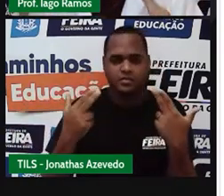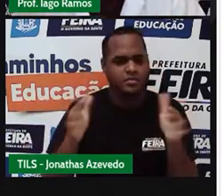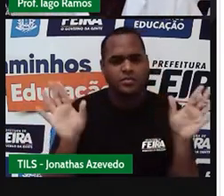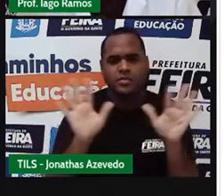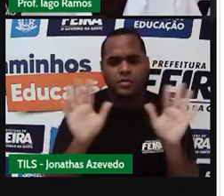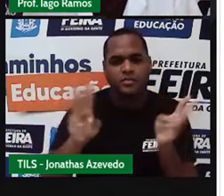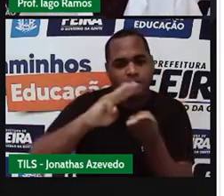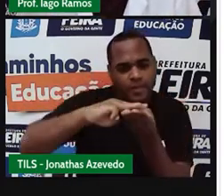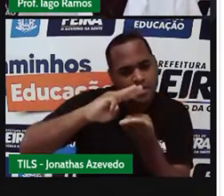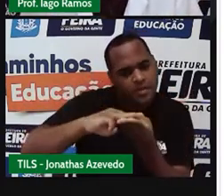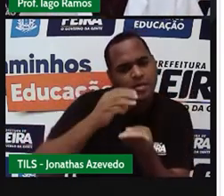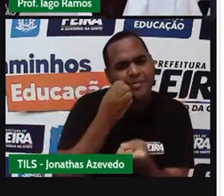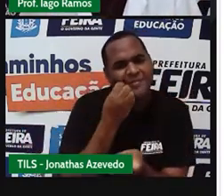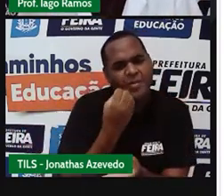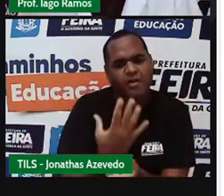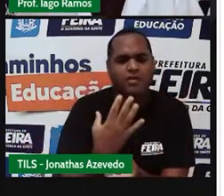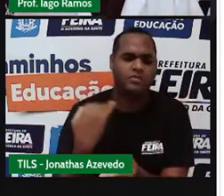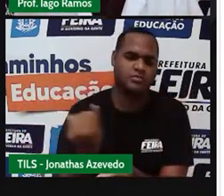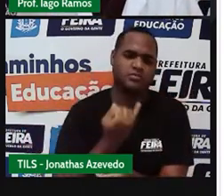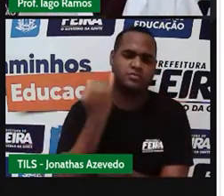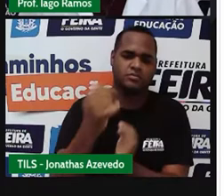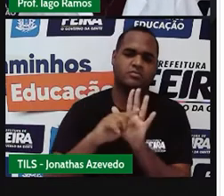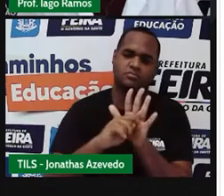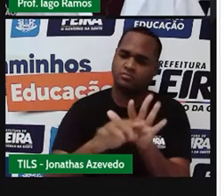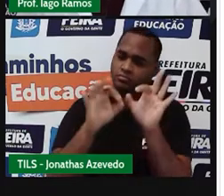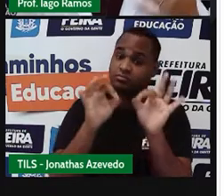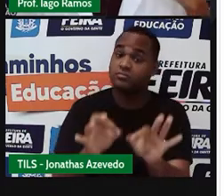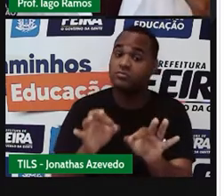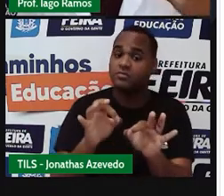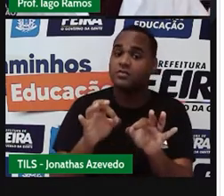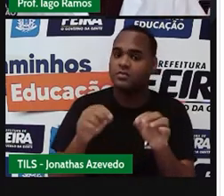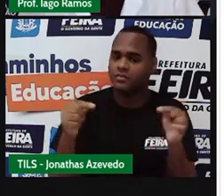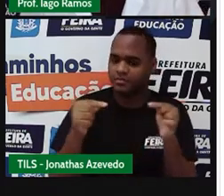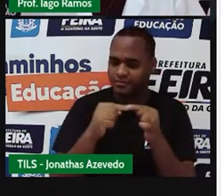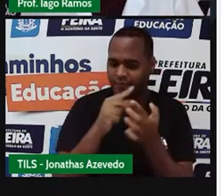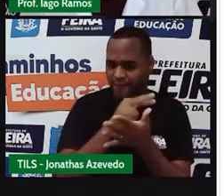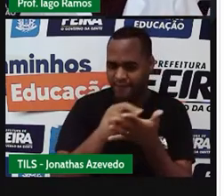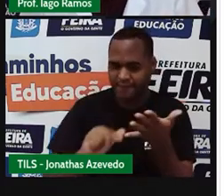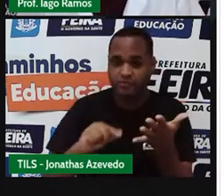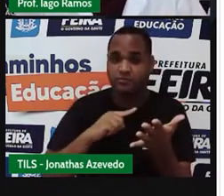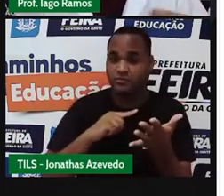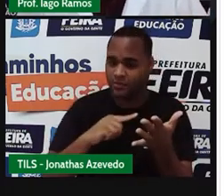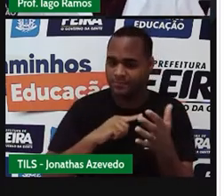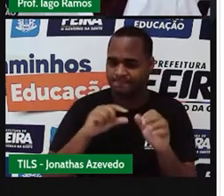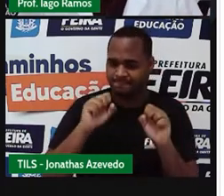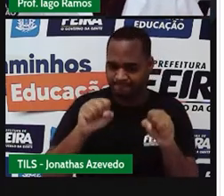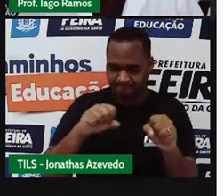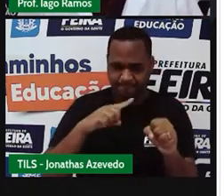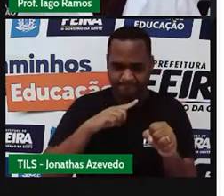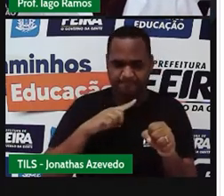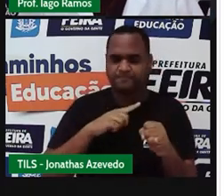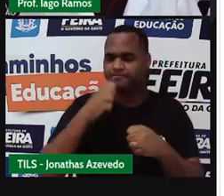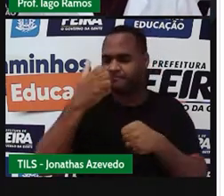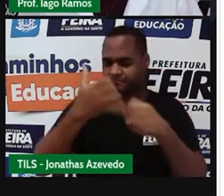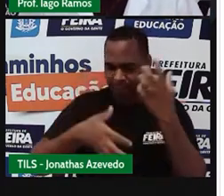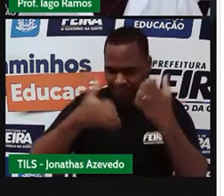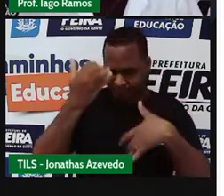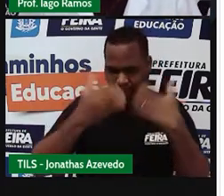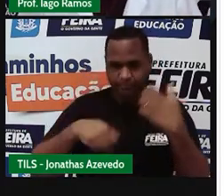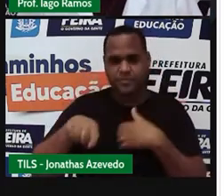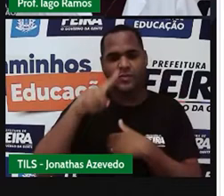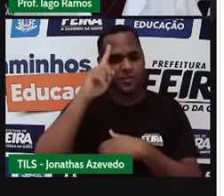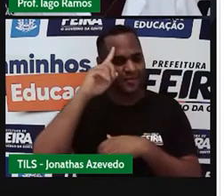é, a matemática não é um pesadelo. Na verdade, ela pode ser muito mais encantadora do que a gente possa imaginar,